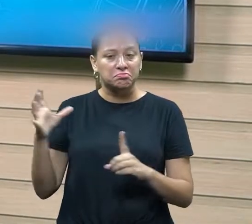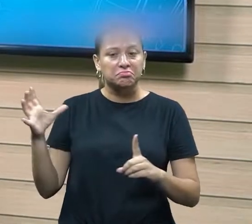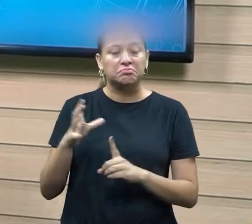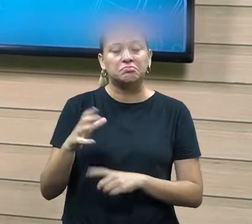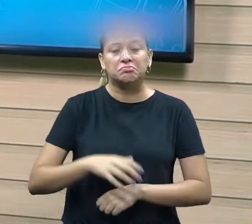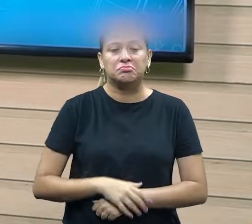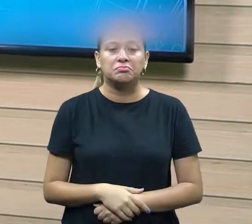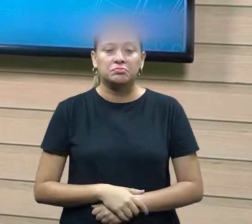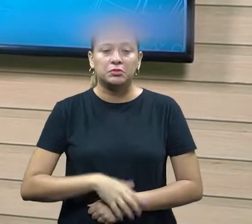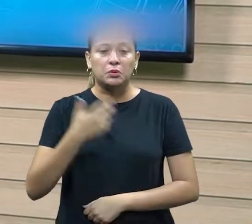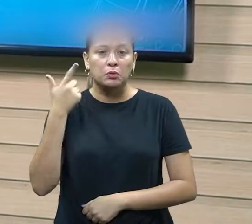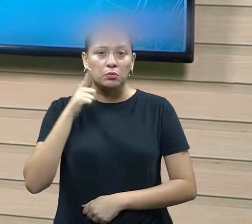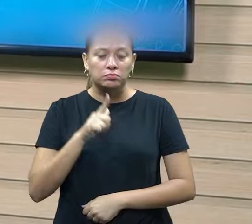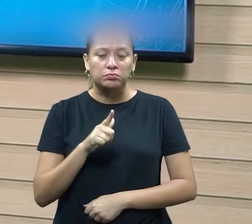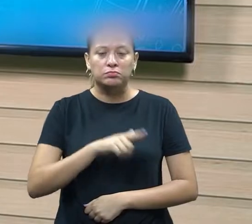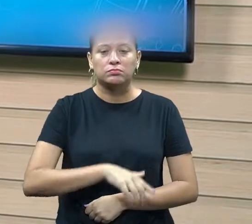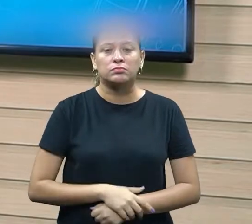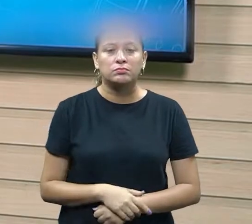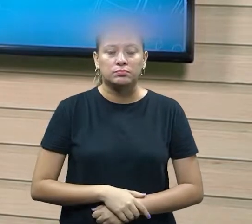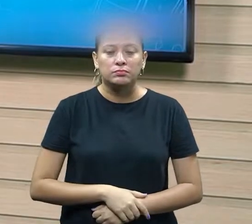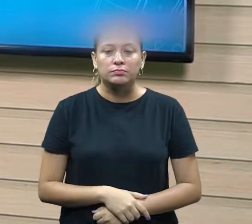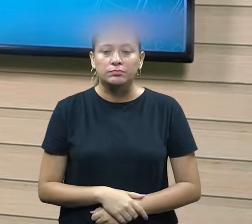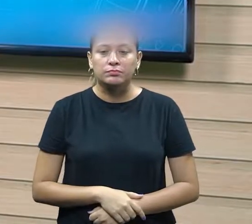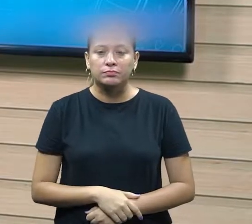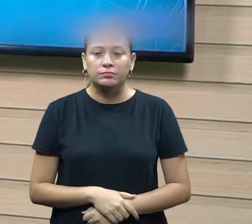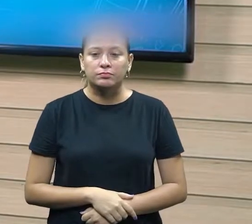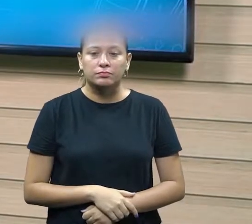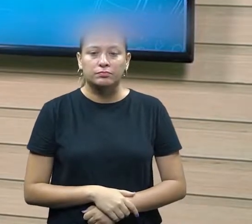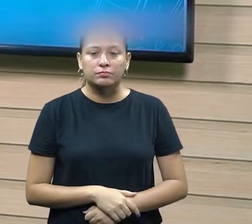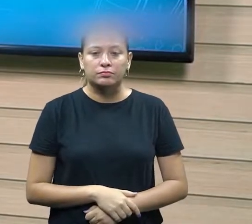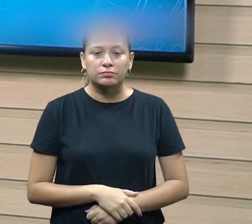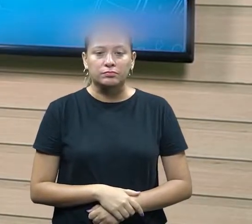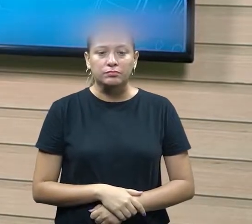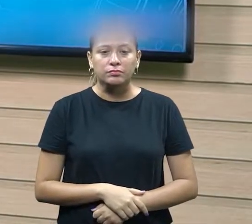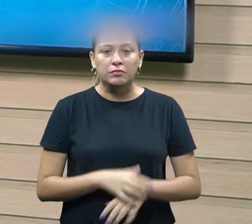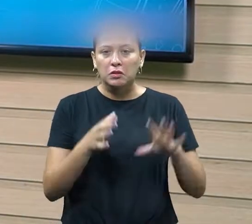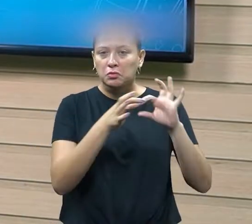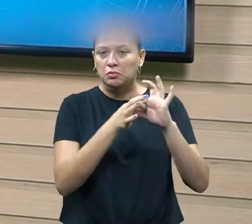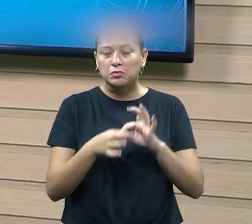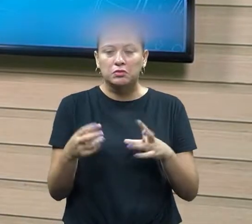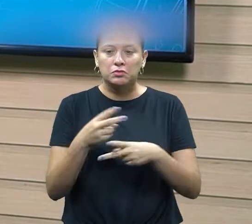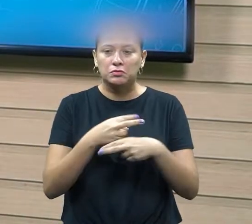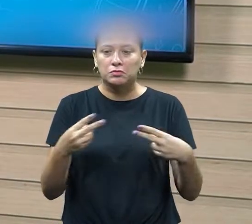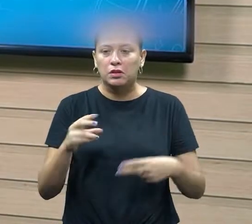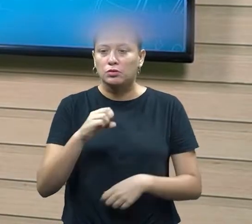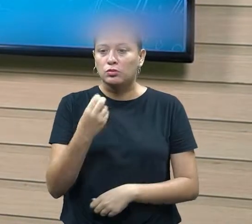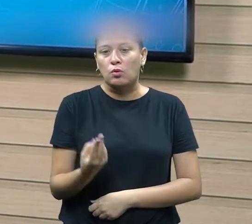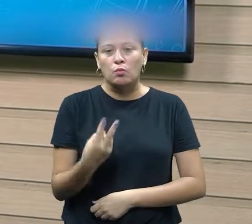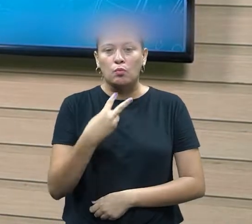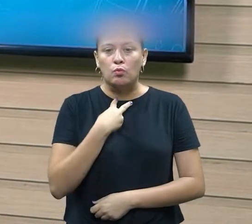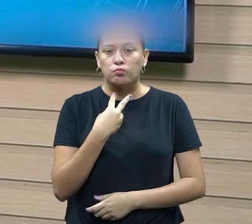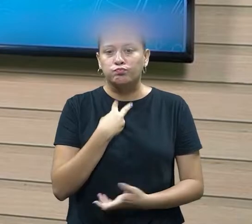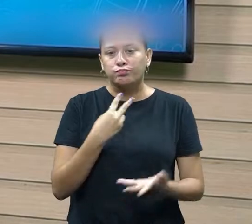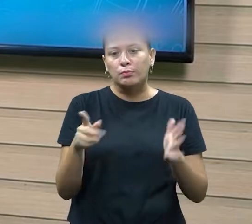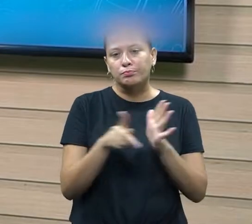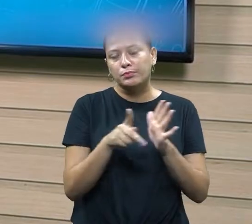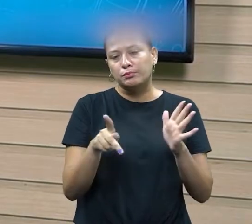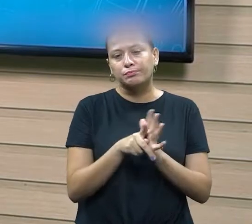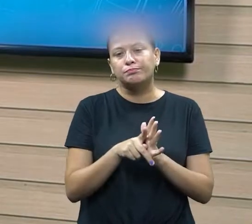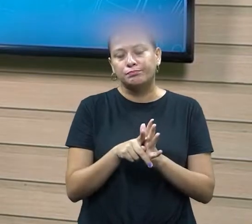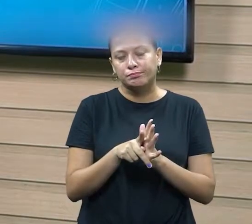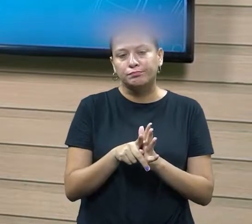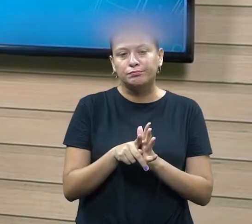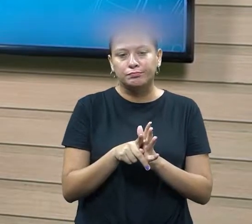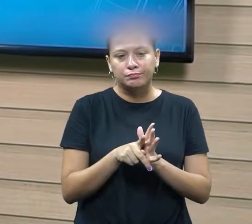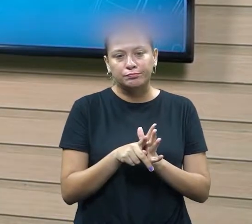influente ela consegue transitar em vários espaços então um ocupante de um cargo que evidencia poder vamos dizer a questão de um